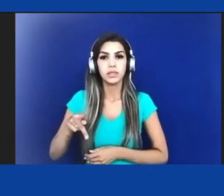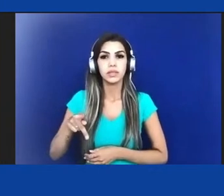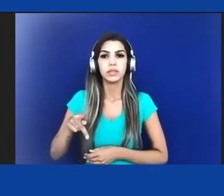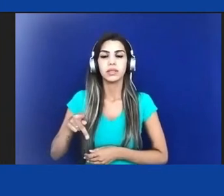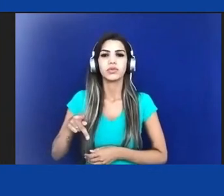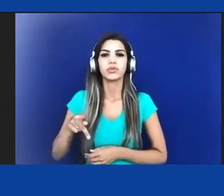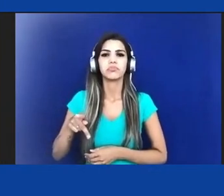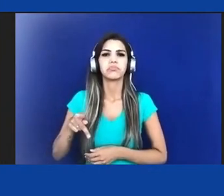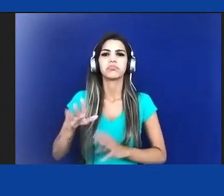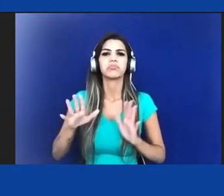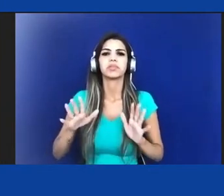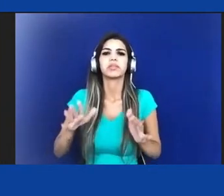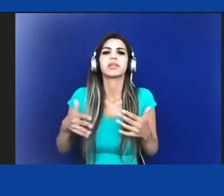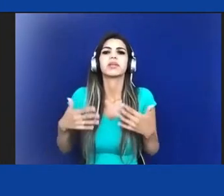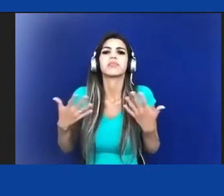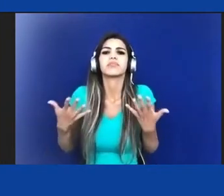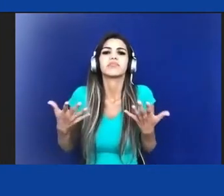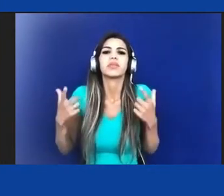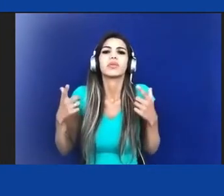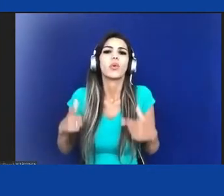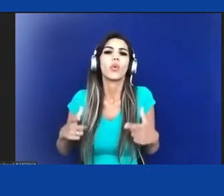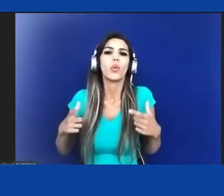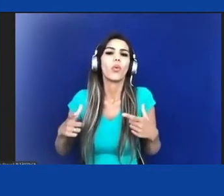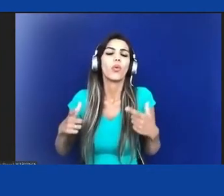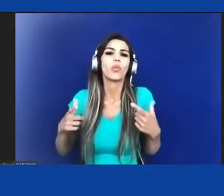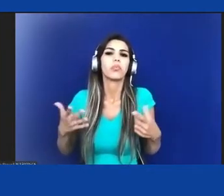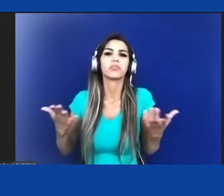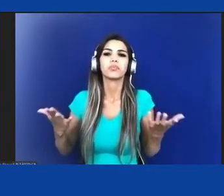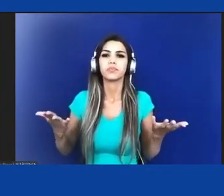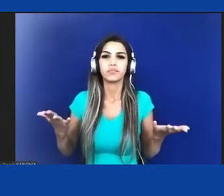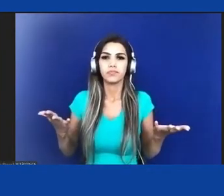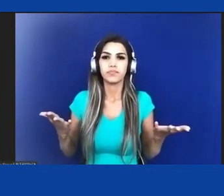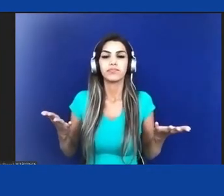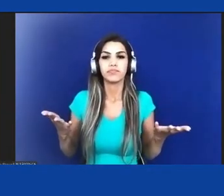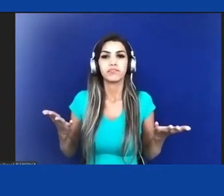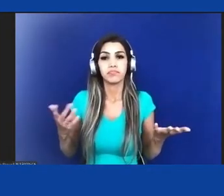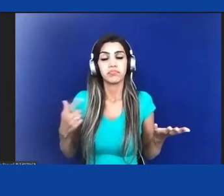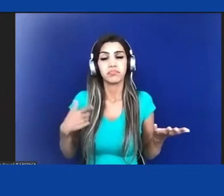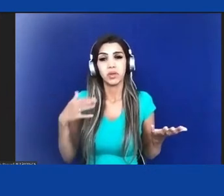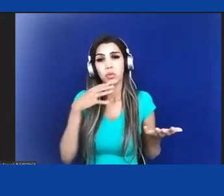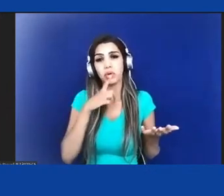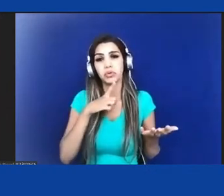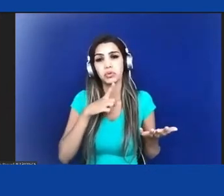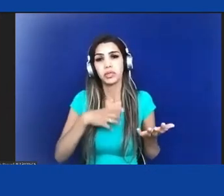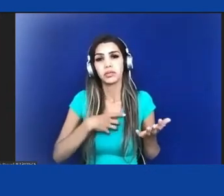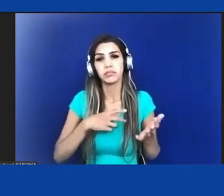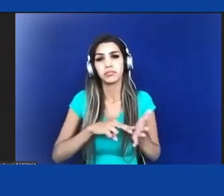sentido. Ou seja, é claro que esse cluster,